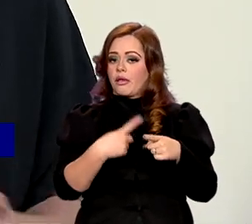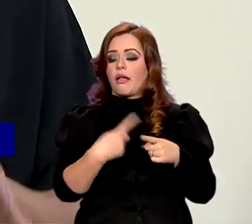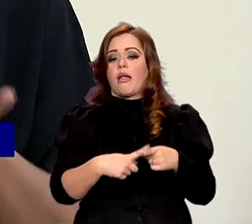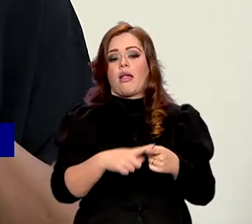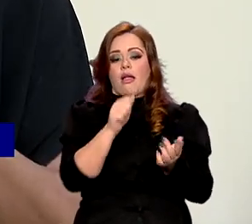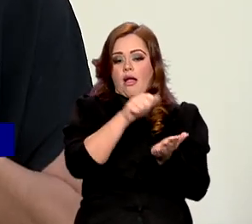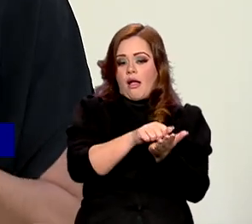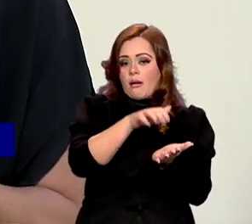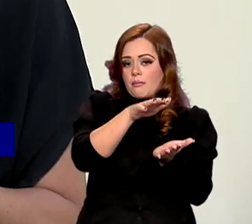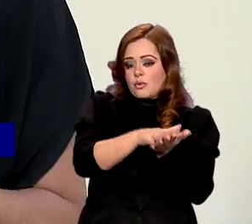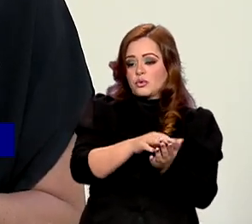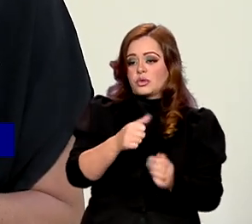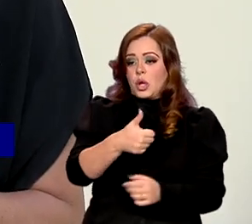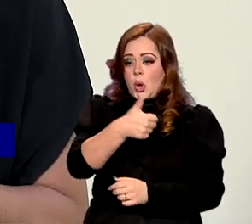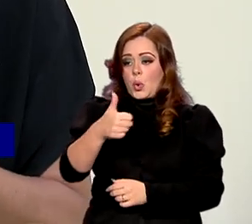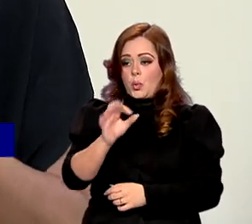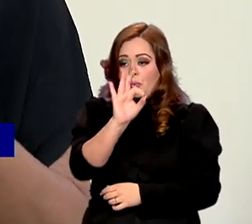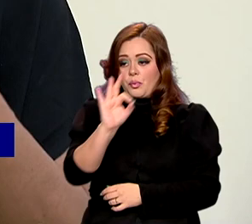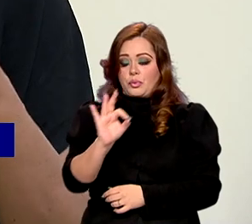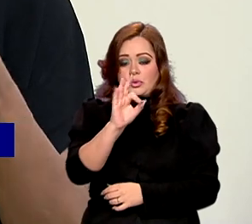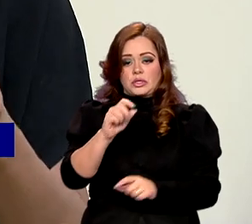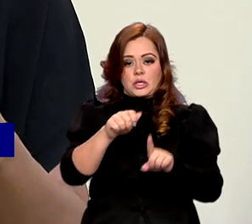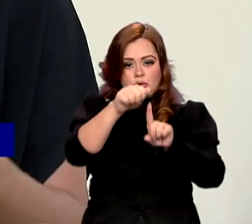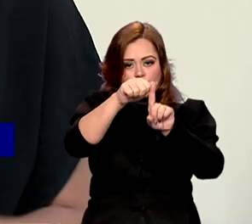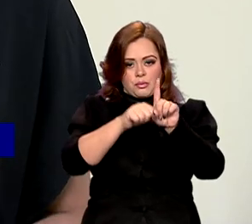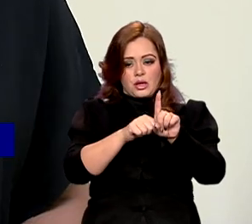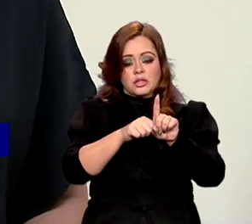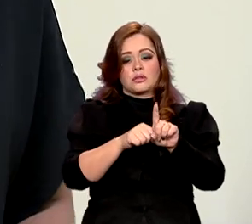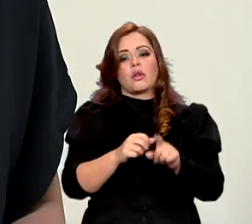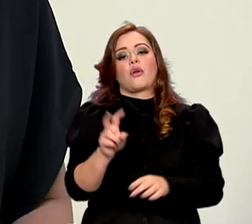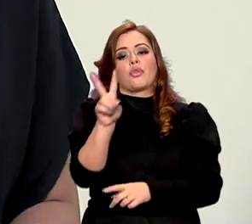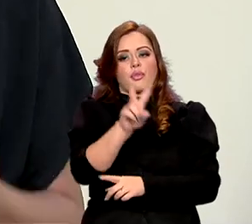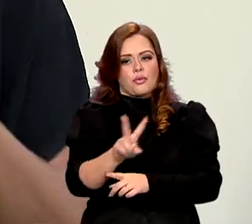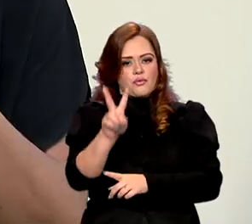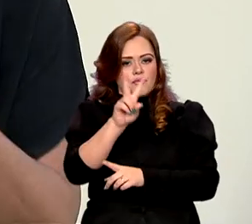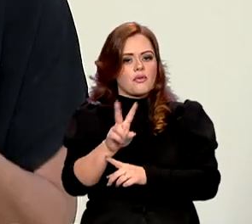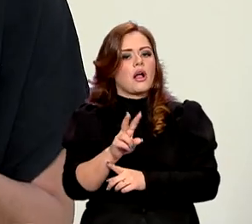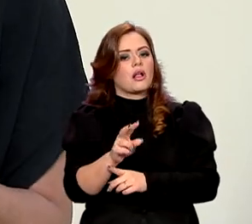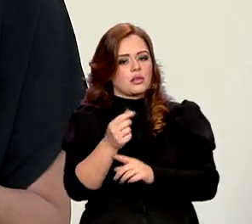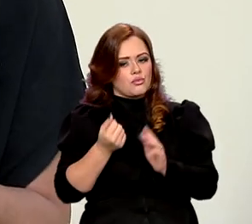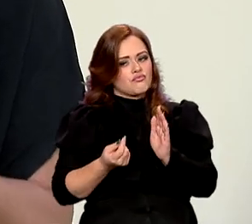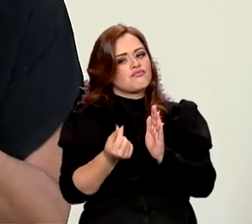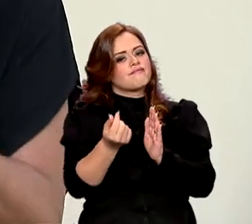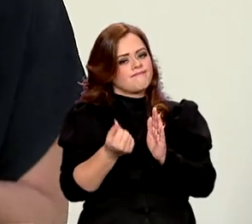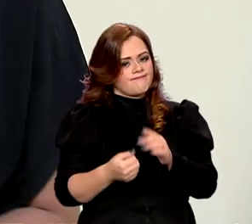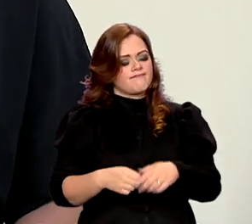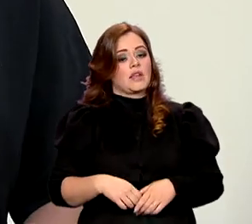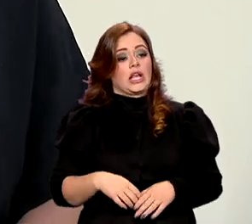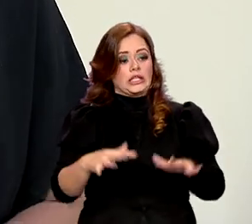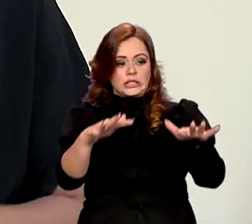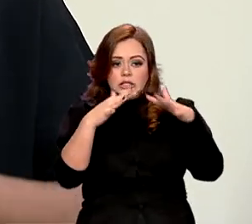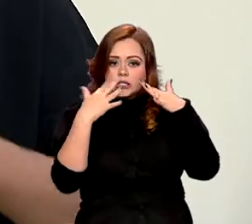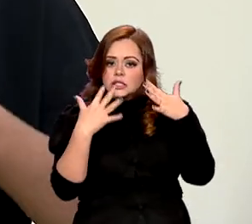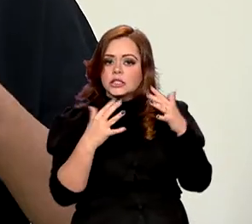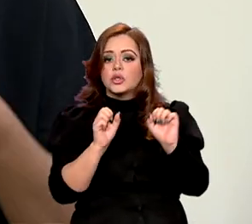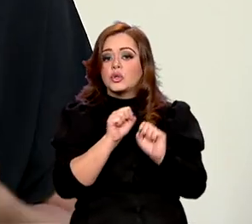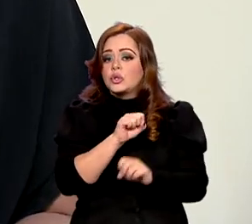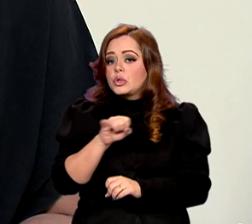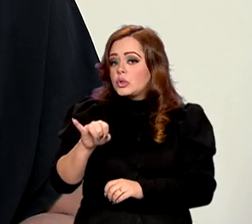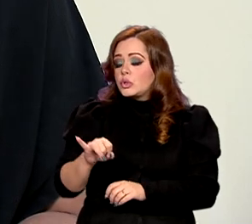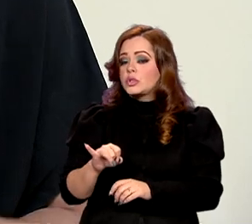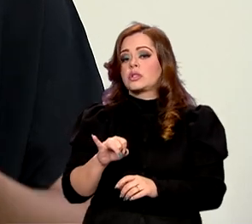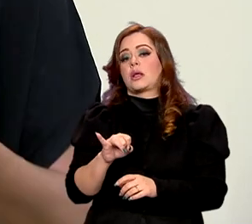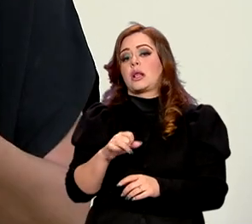prevista é de 1% ao mês sobre o valor do imposto devido. E atenção, mesmo que esse valor não possa